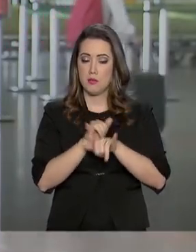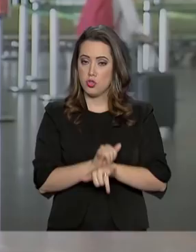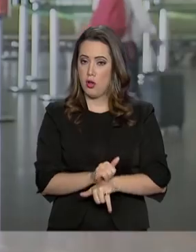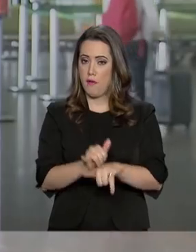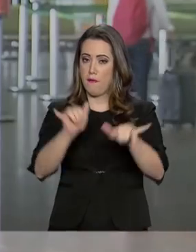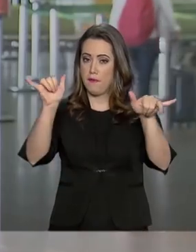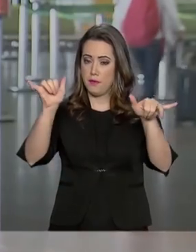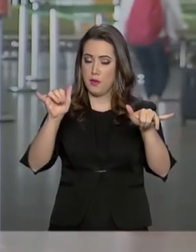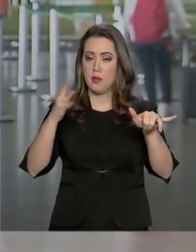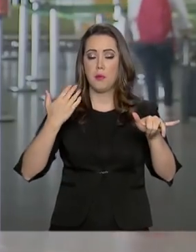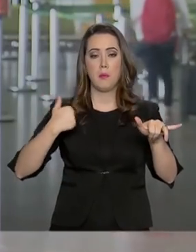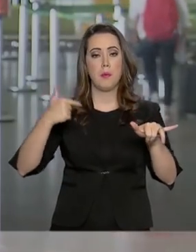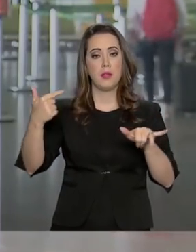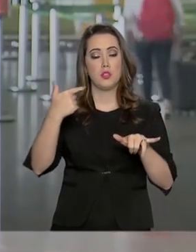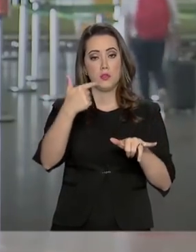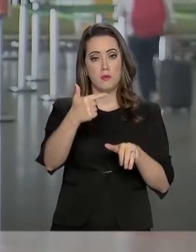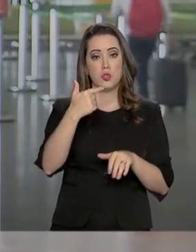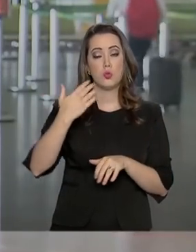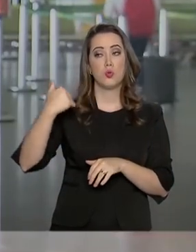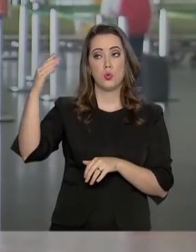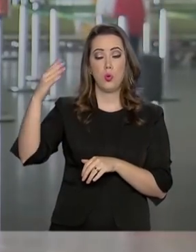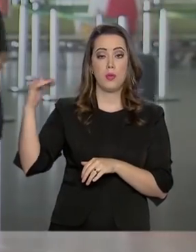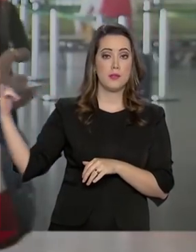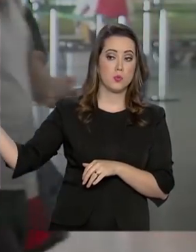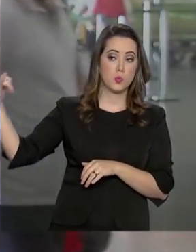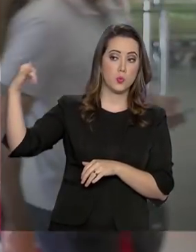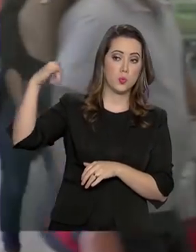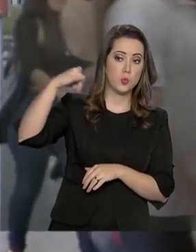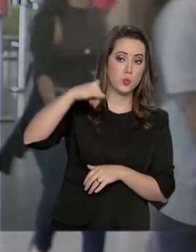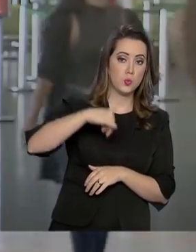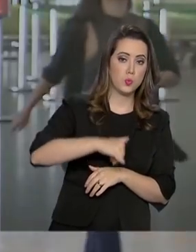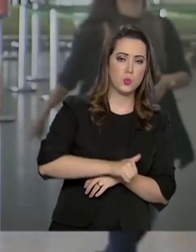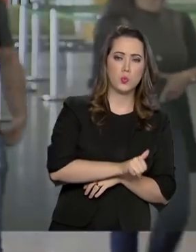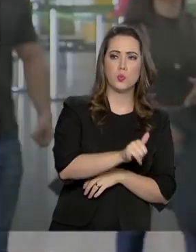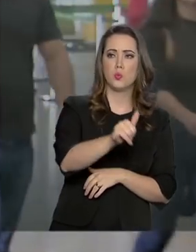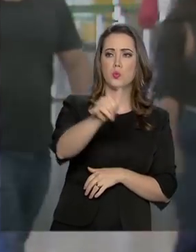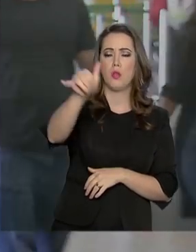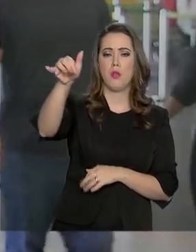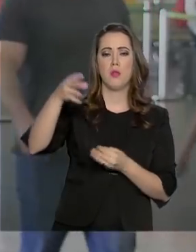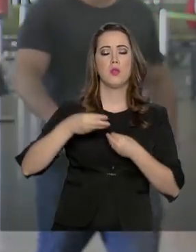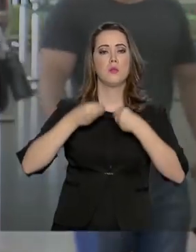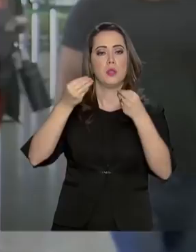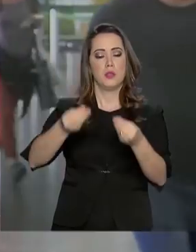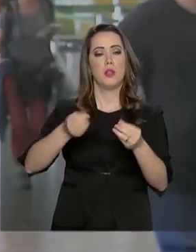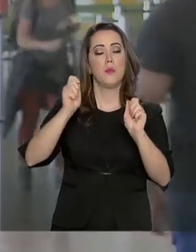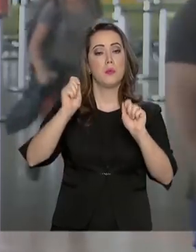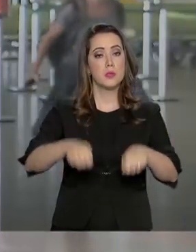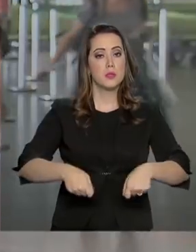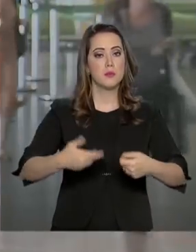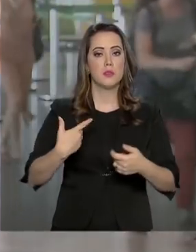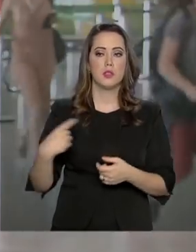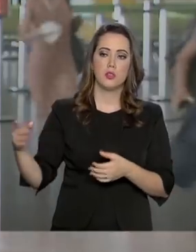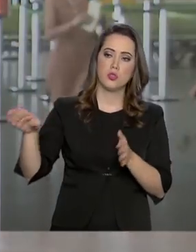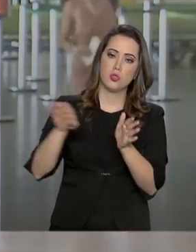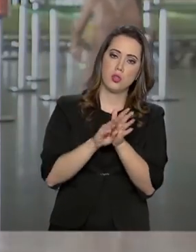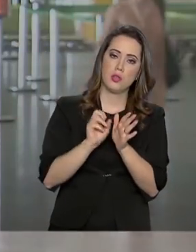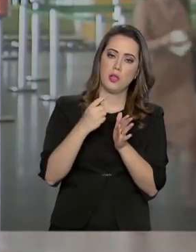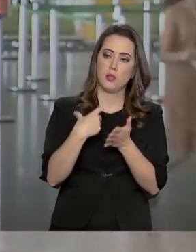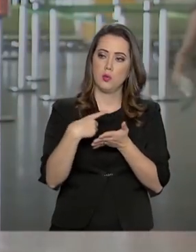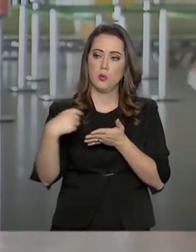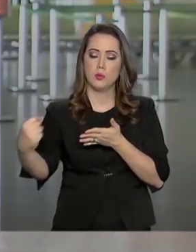aeroporto 22 voos extras. Isso para garantir o embarque e o desembarque de